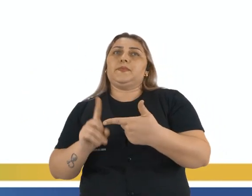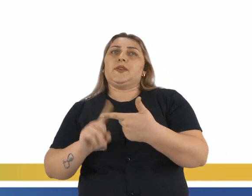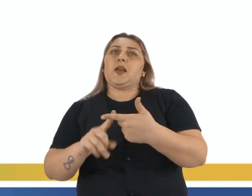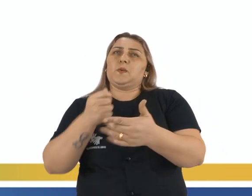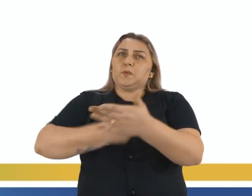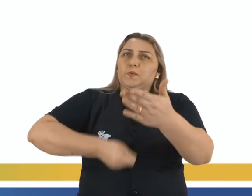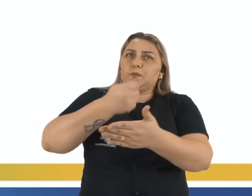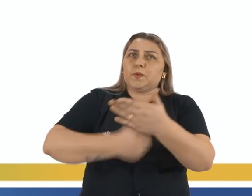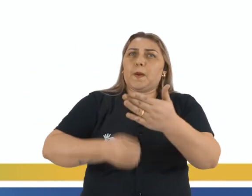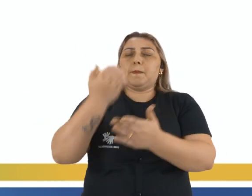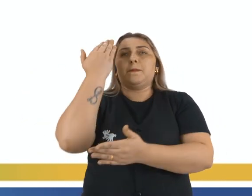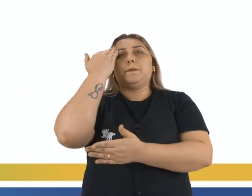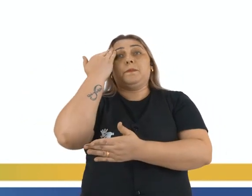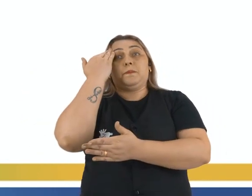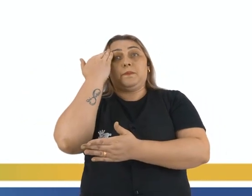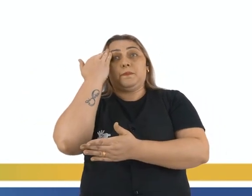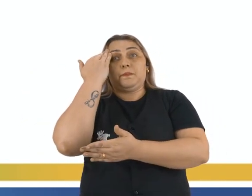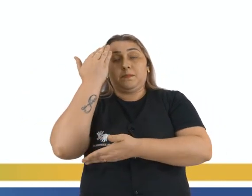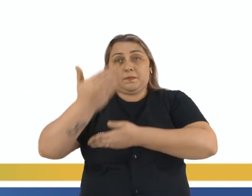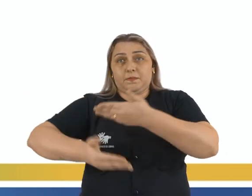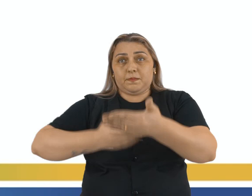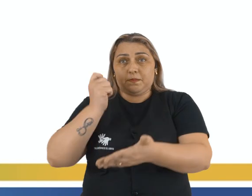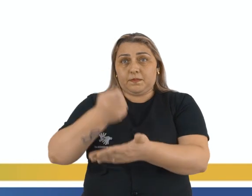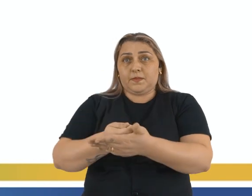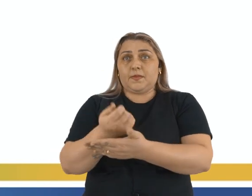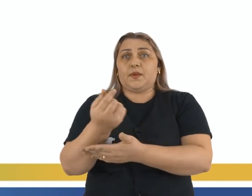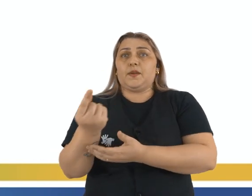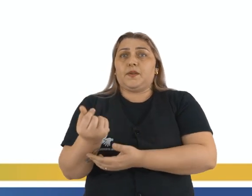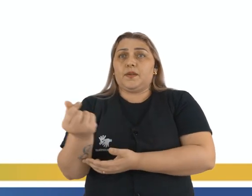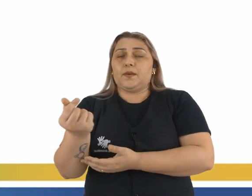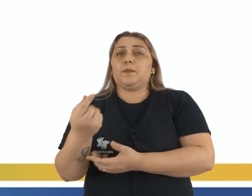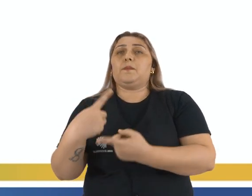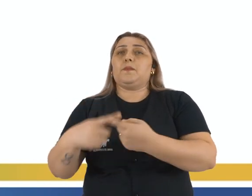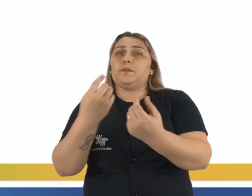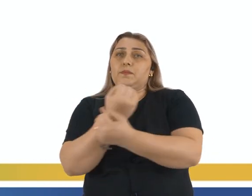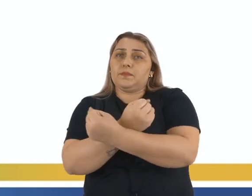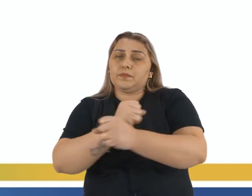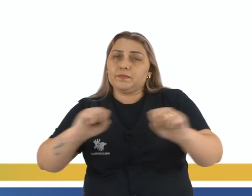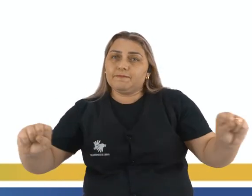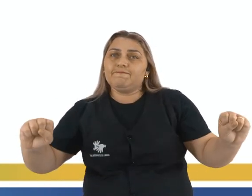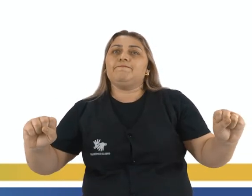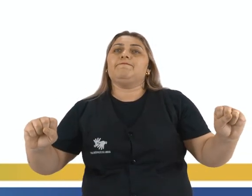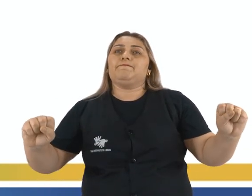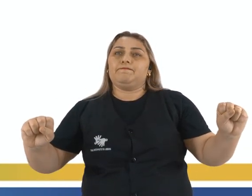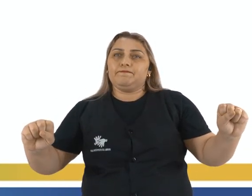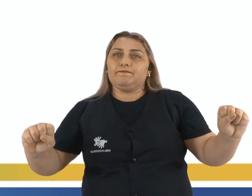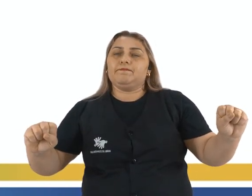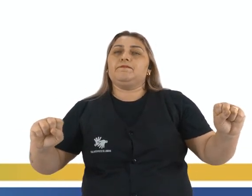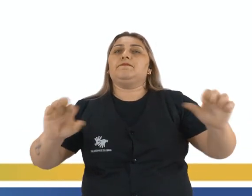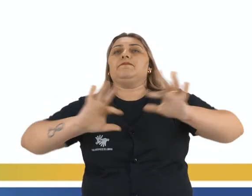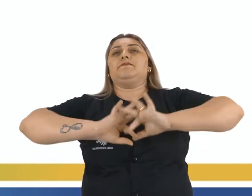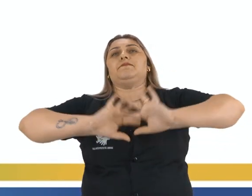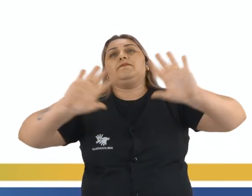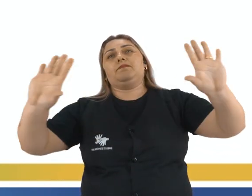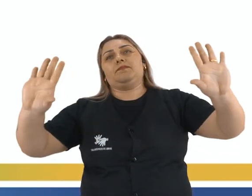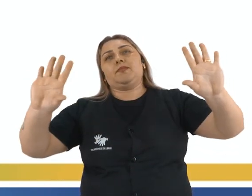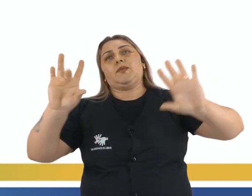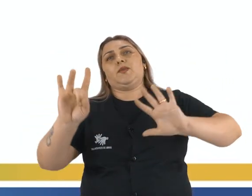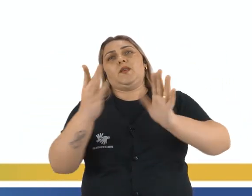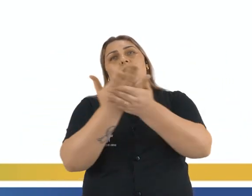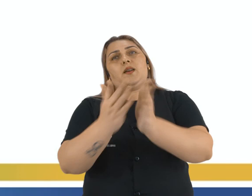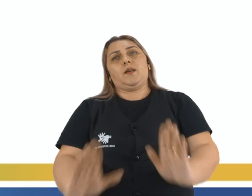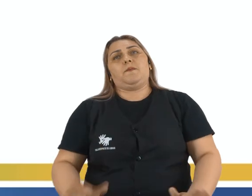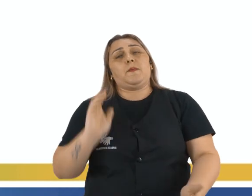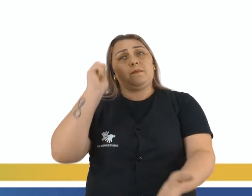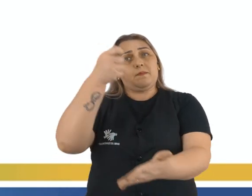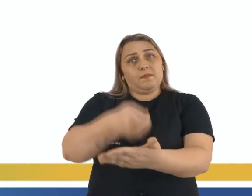exigiram uma compensação financeira em razão da abolição da escravidão e da independência que só terminou de